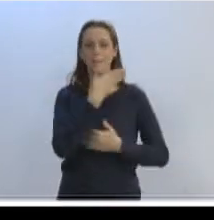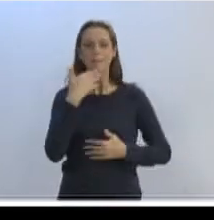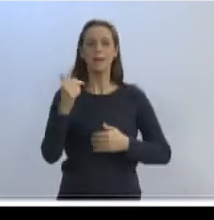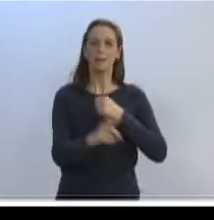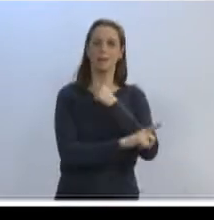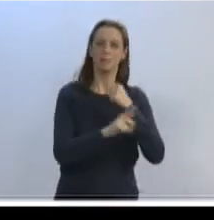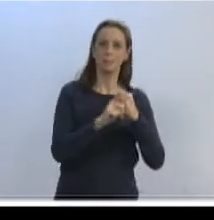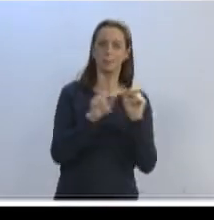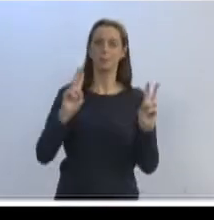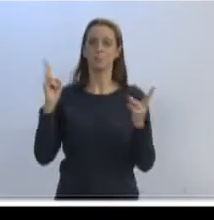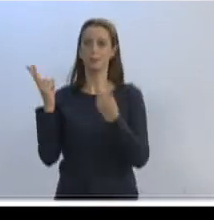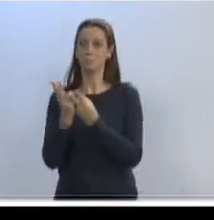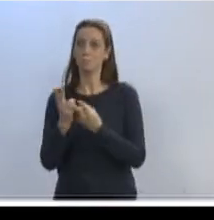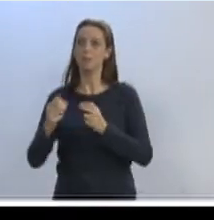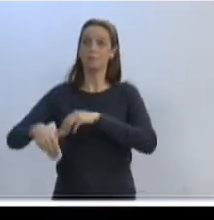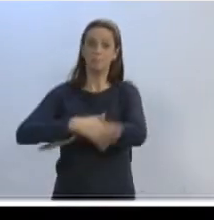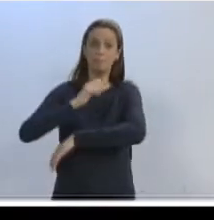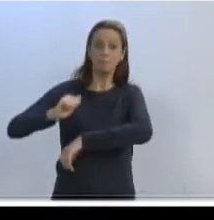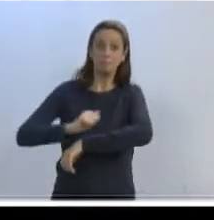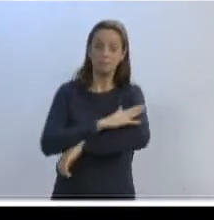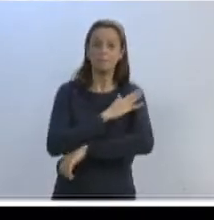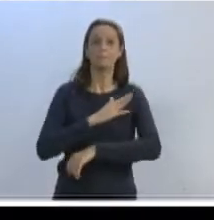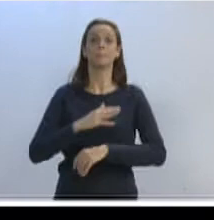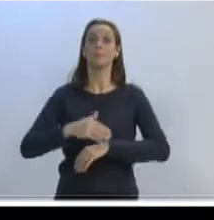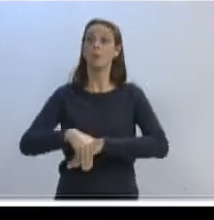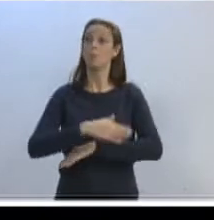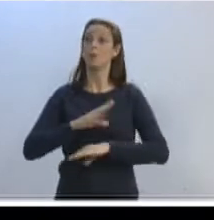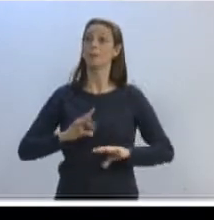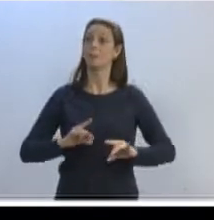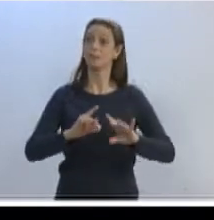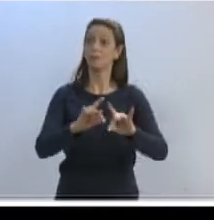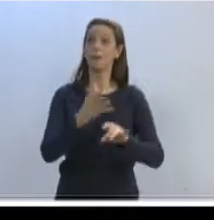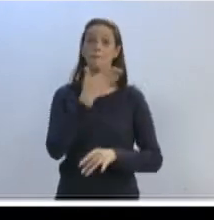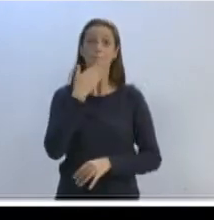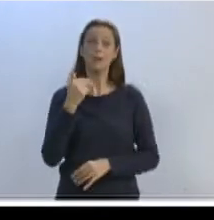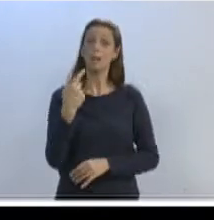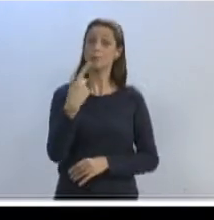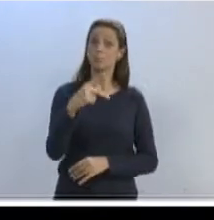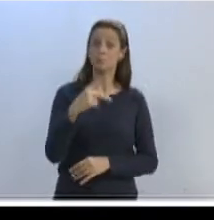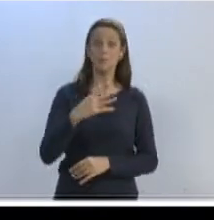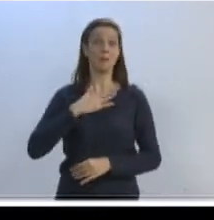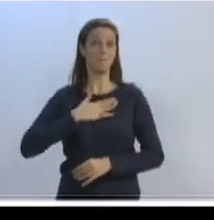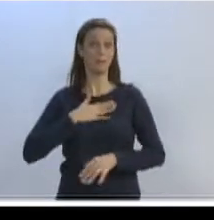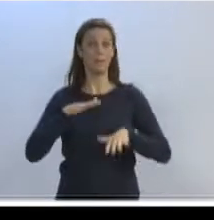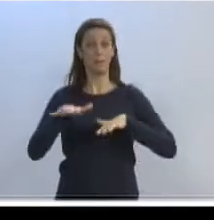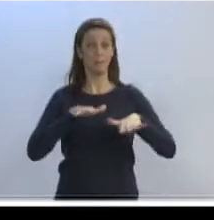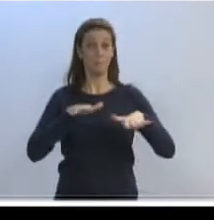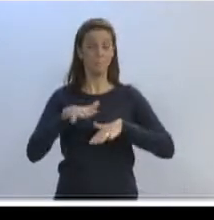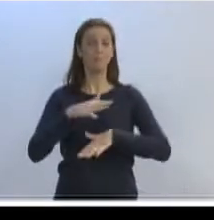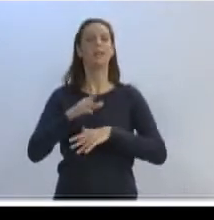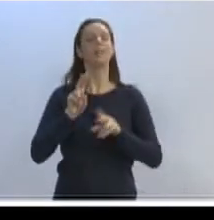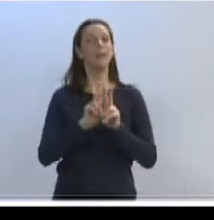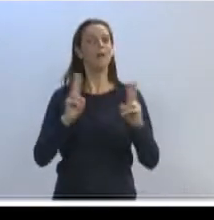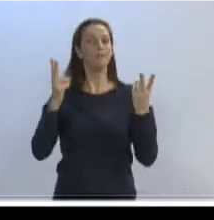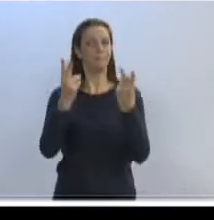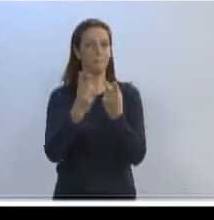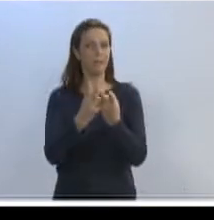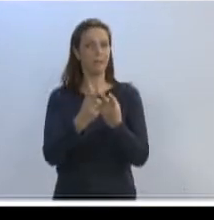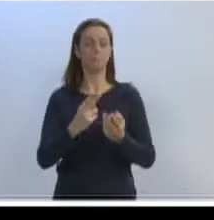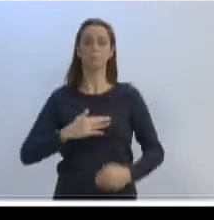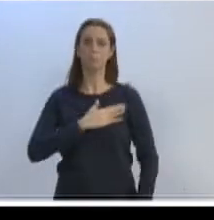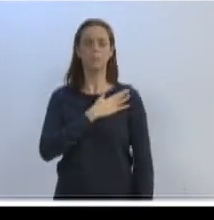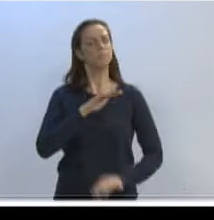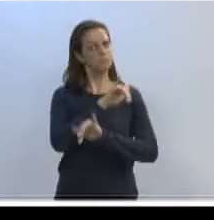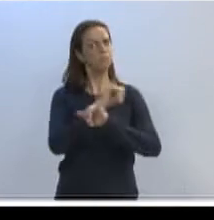na pavimentação de 200 ruas de barro. Para melhorar a sua e a nossa mobilidade, na região das velhas, Napoleão